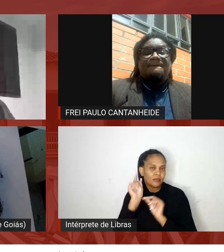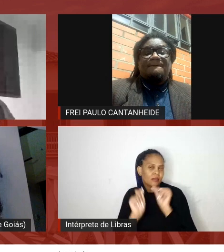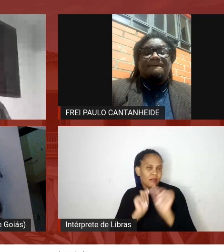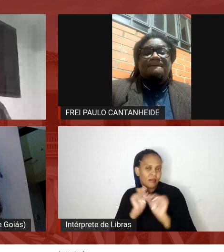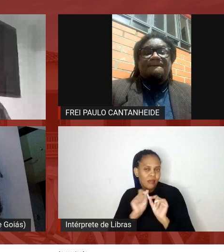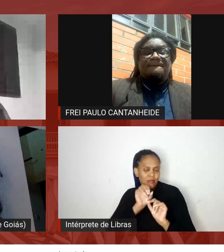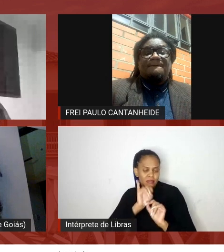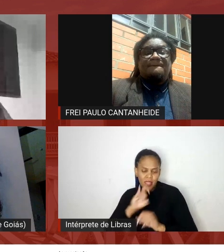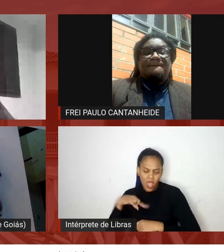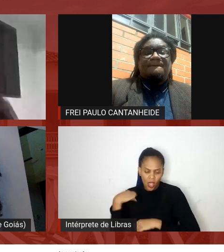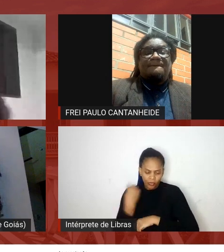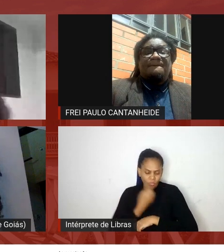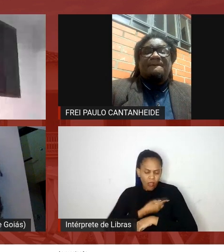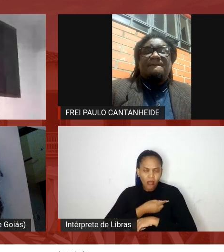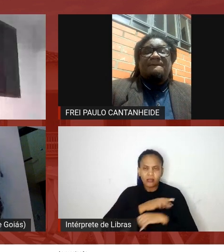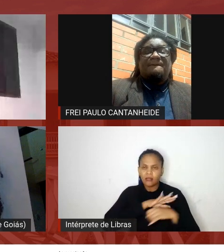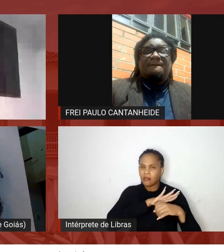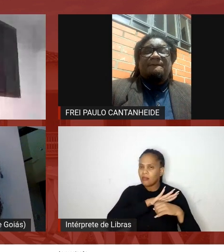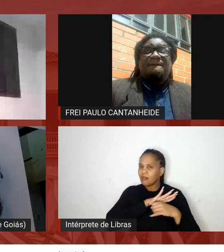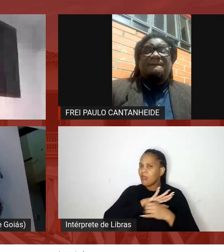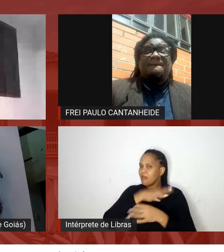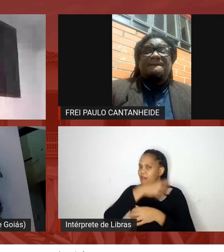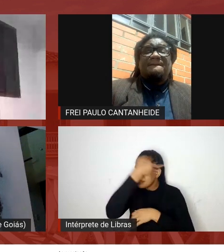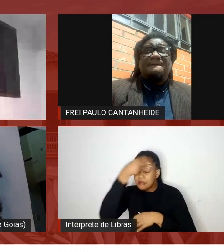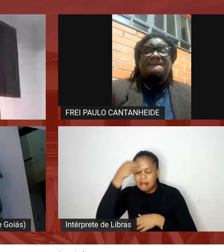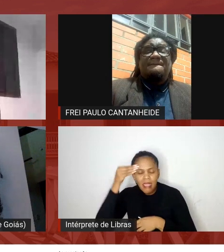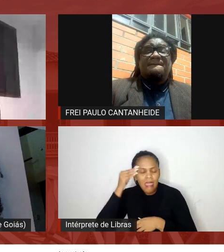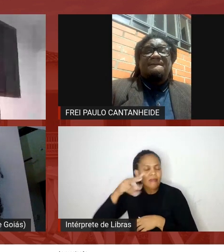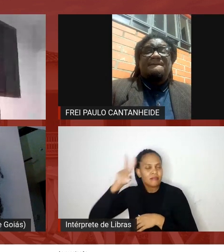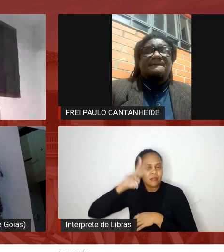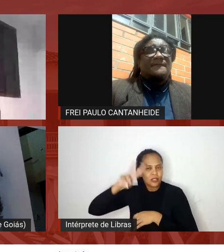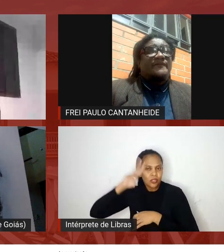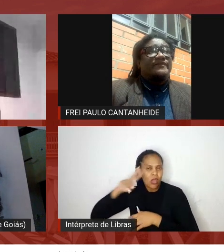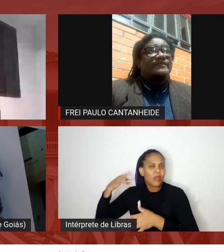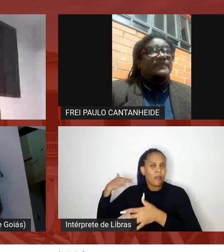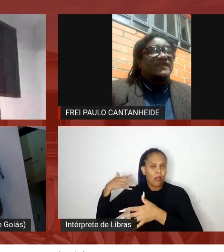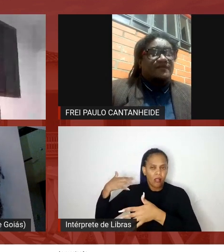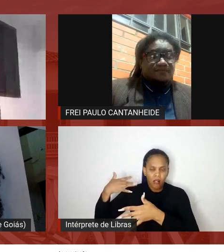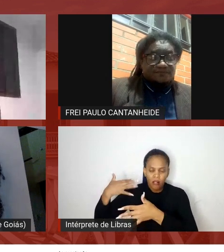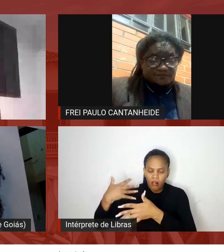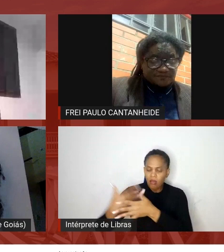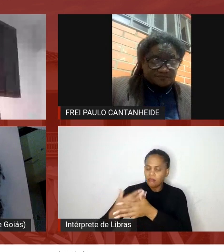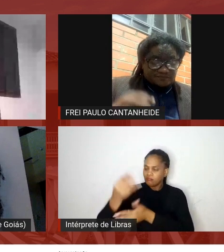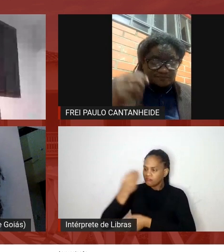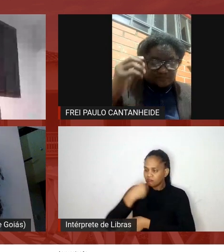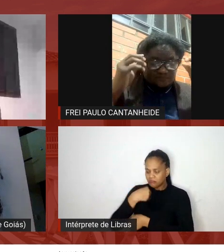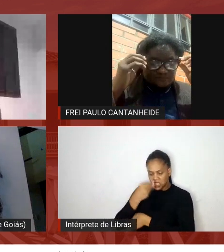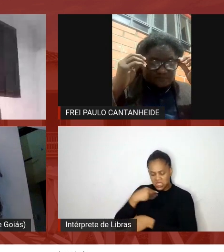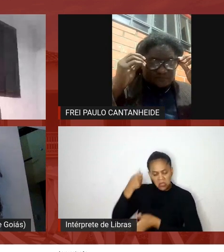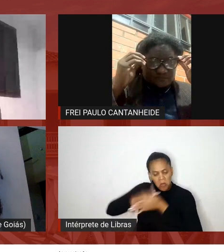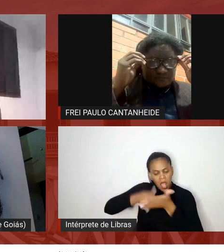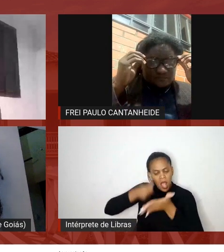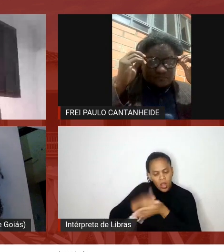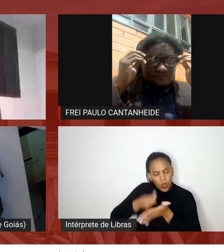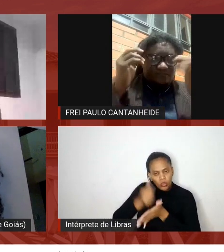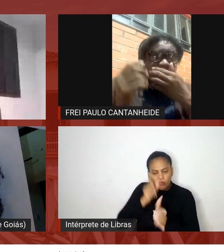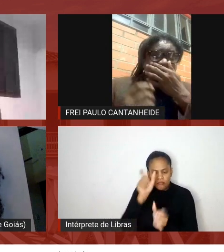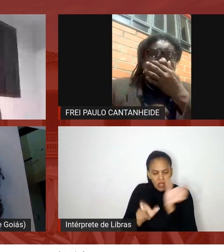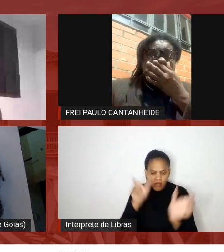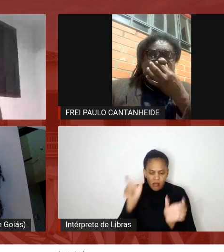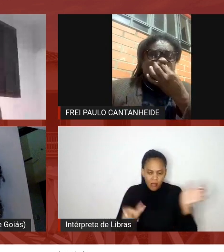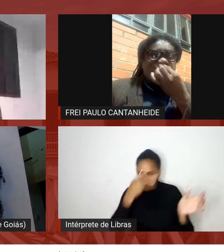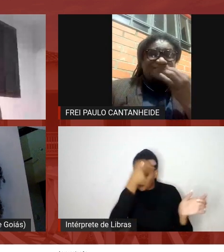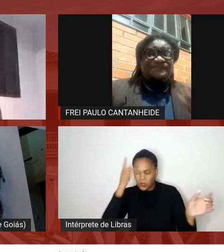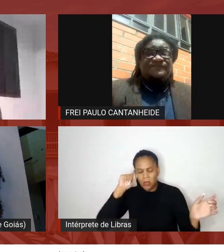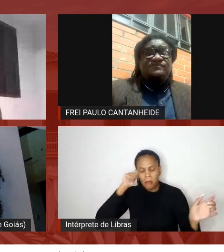nós apagamos a história um do outro quanto mais nós enfraquecemos a luta um do outro mas o